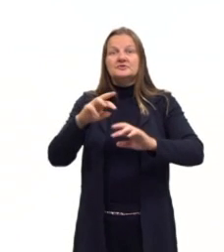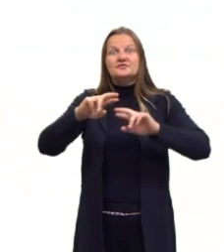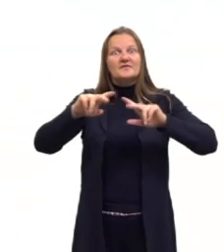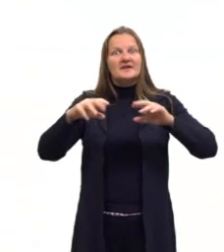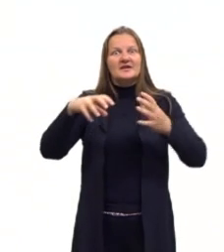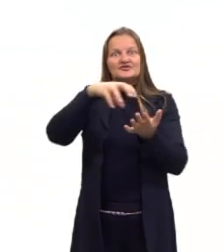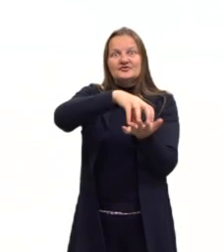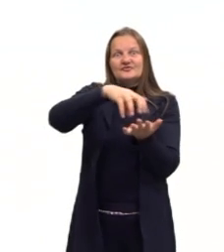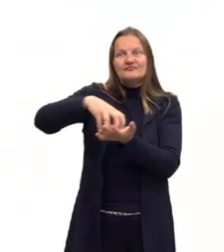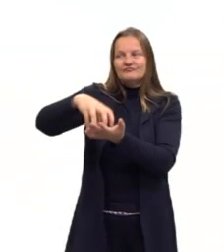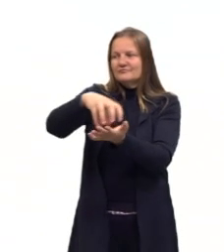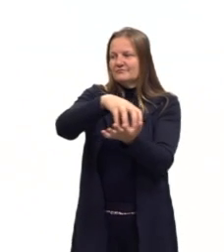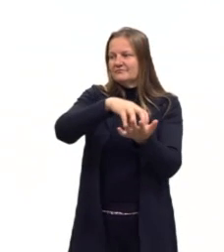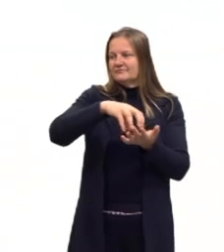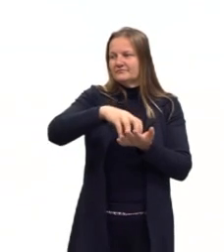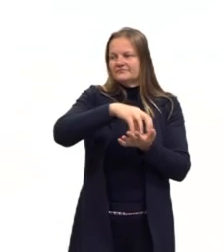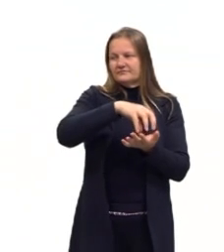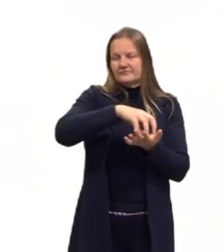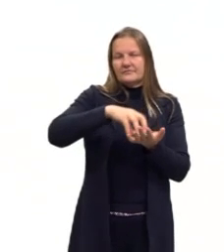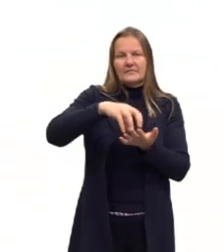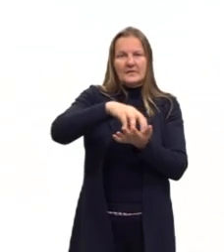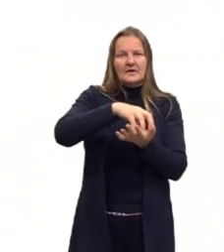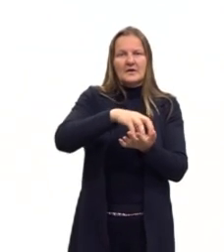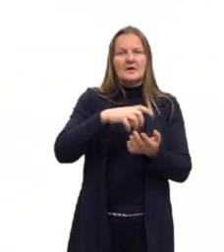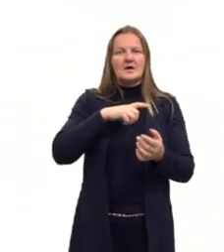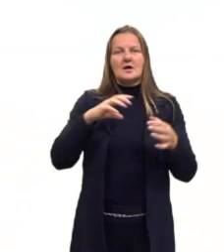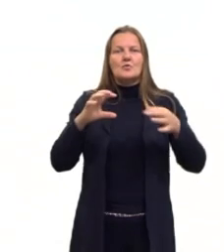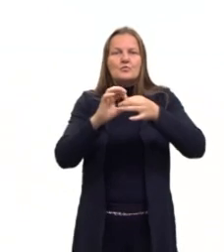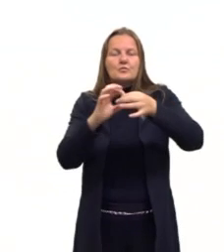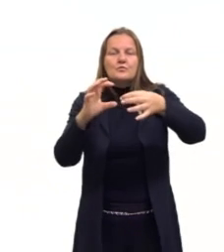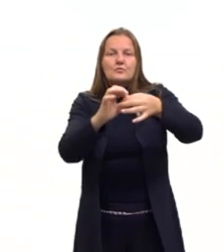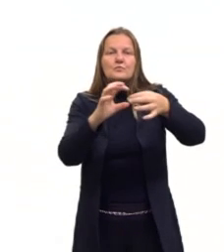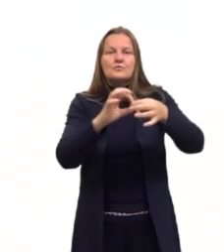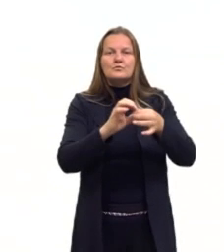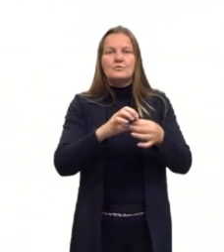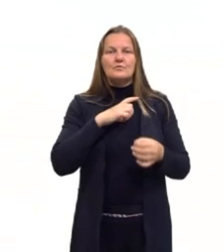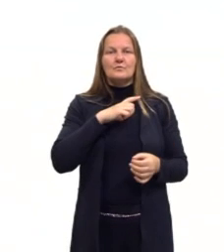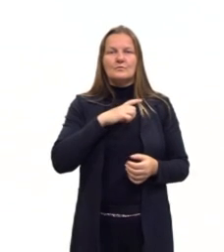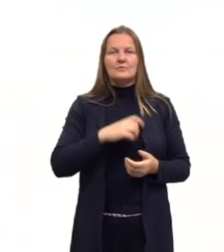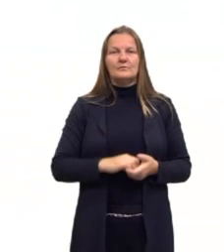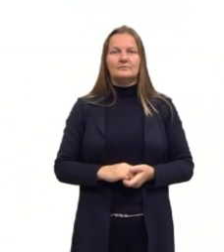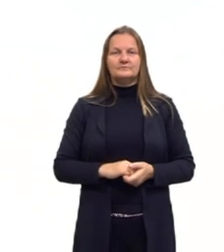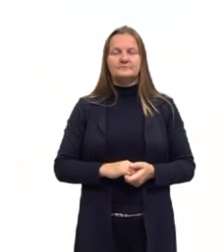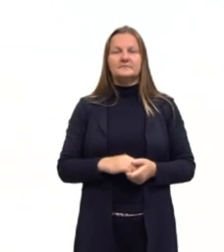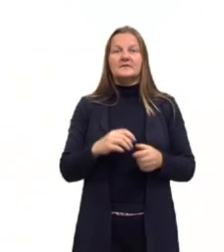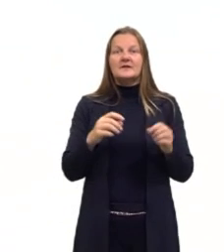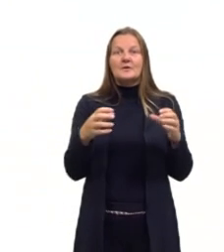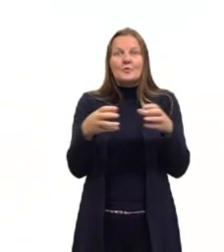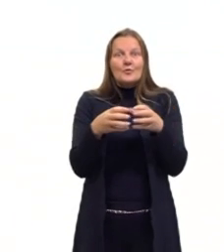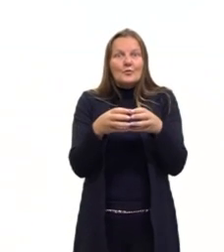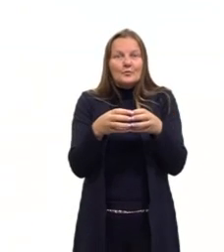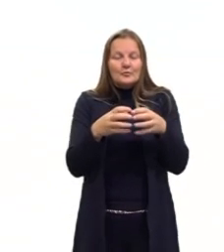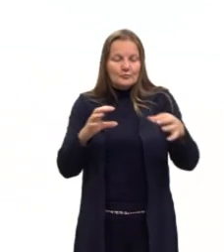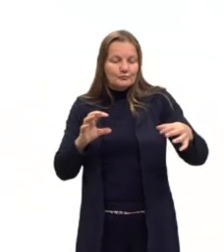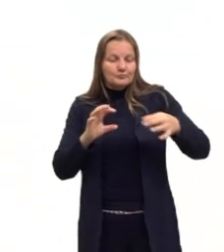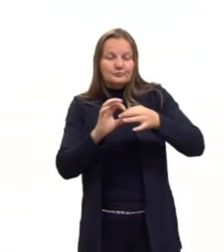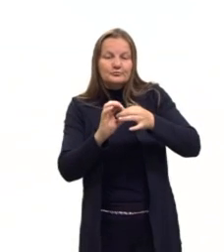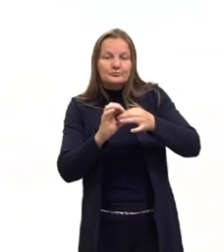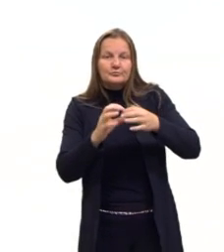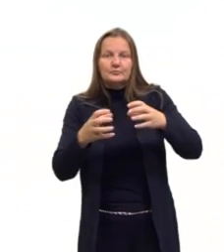ela tinha, então, o território das suas tribos, cada tribo aliada, aquela questão, e essas tribos foram unidas, né,